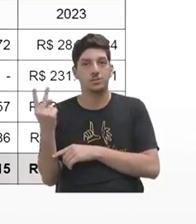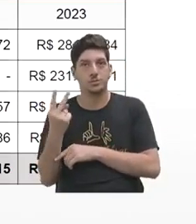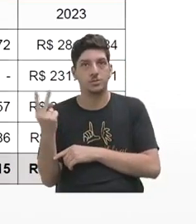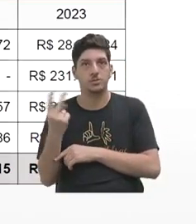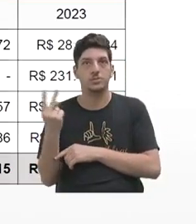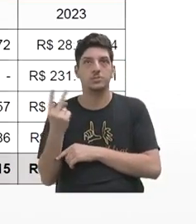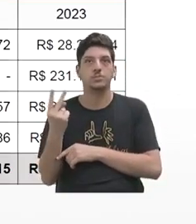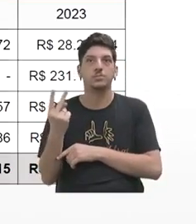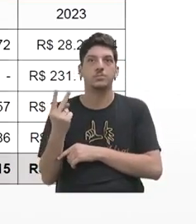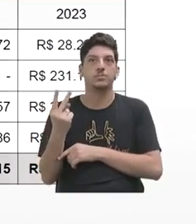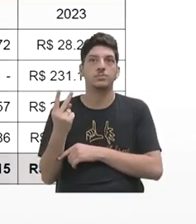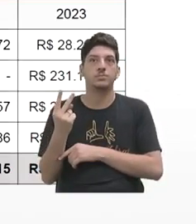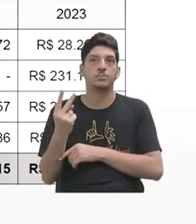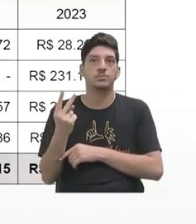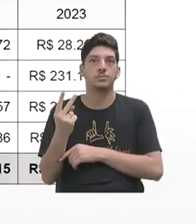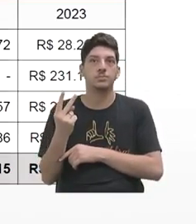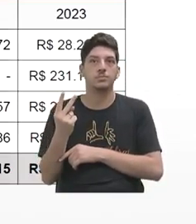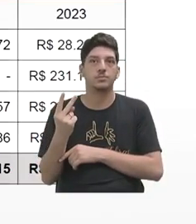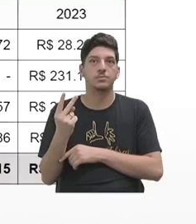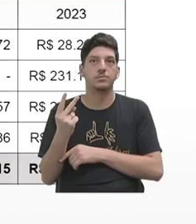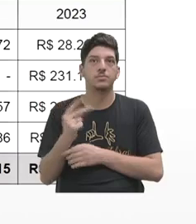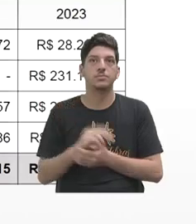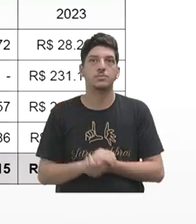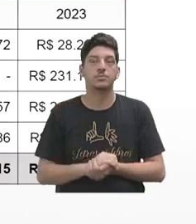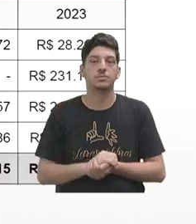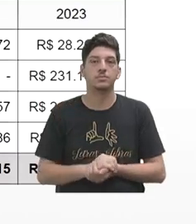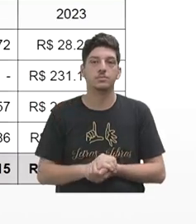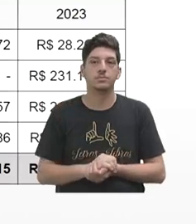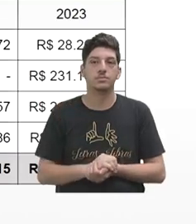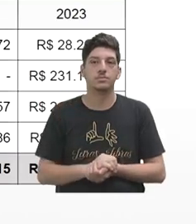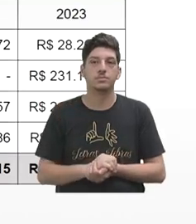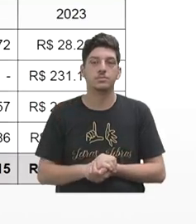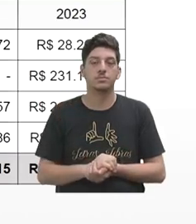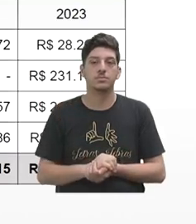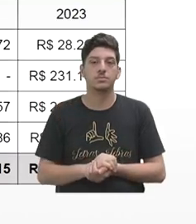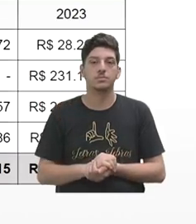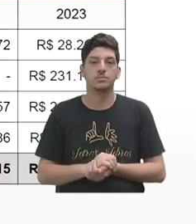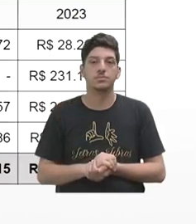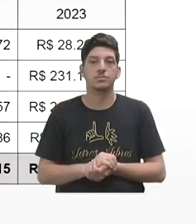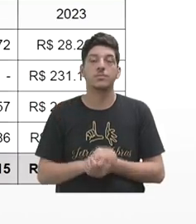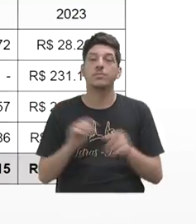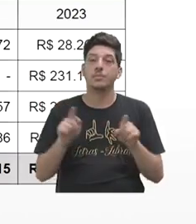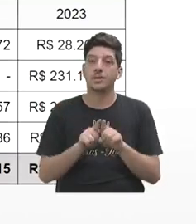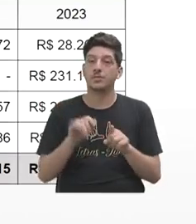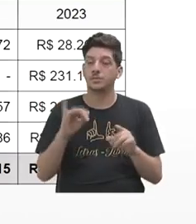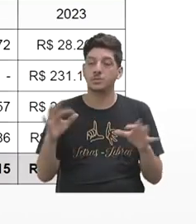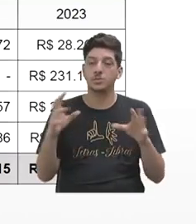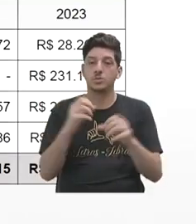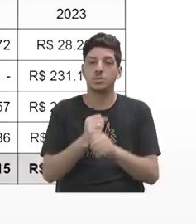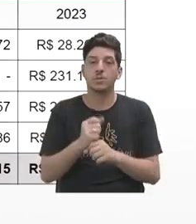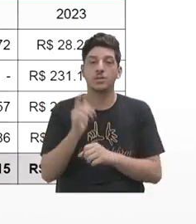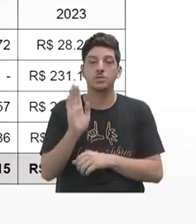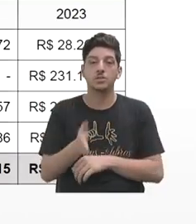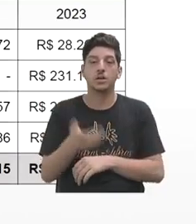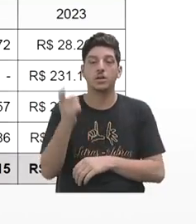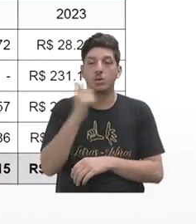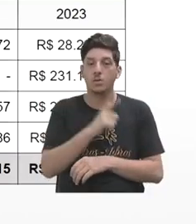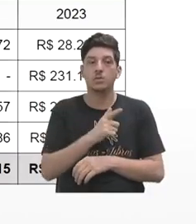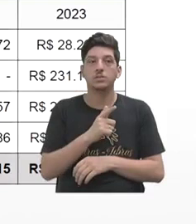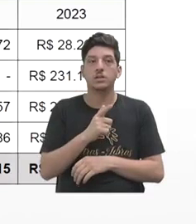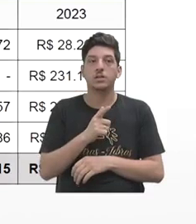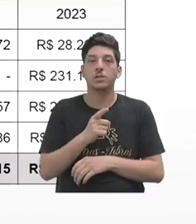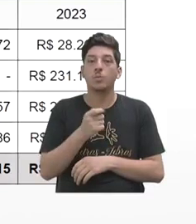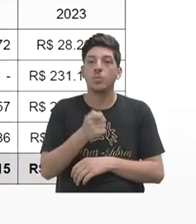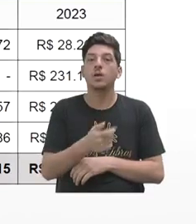ano corrente. Então, gente tem aí também, se for somar os dois aqui, já está dando quase